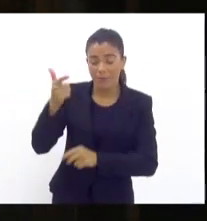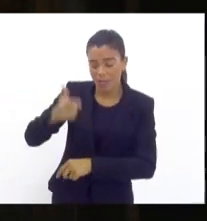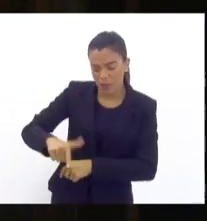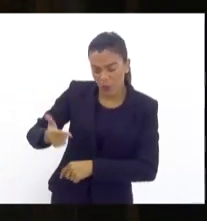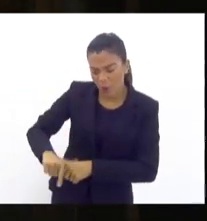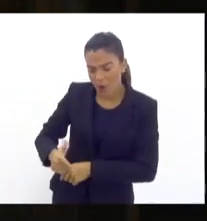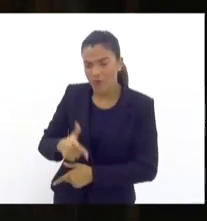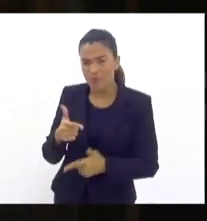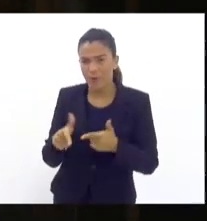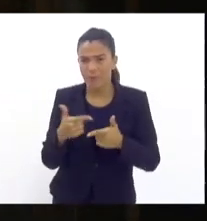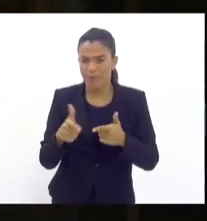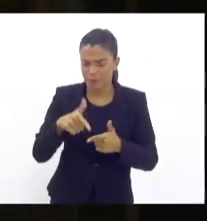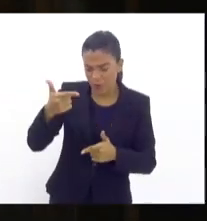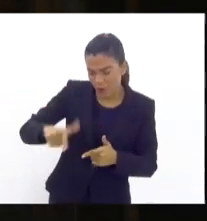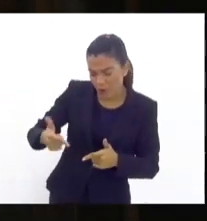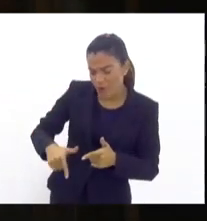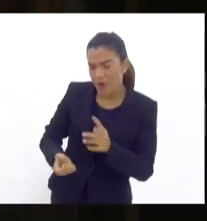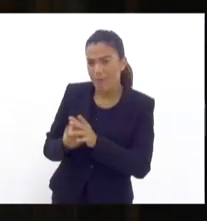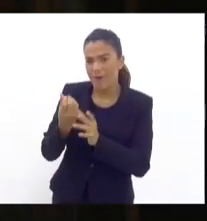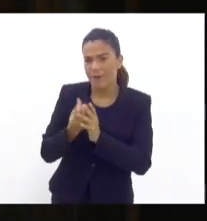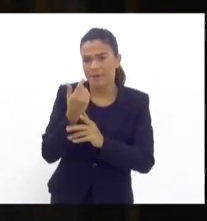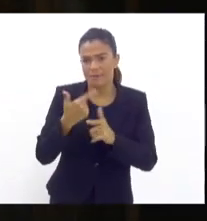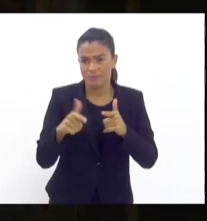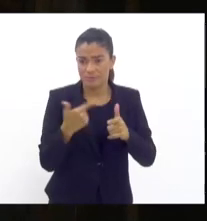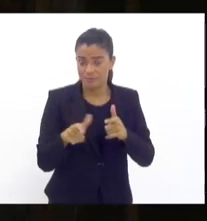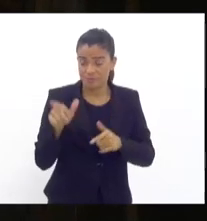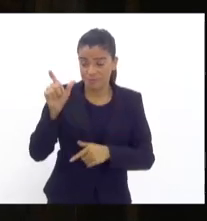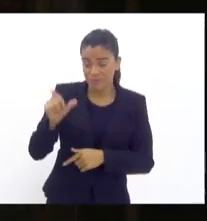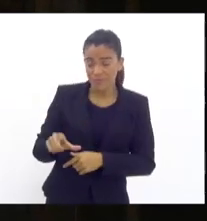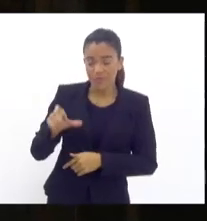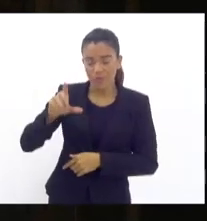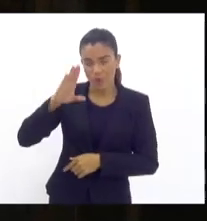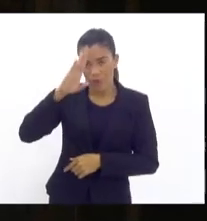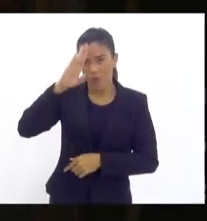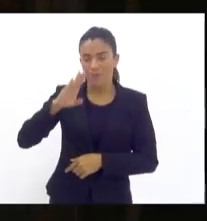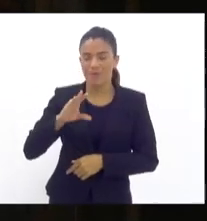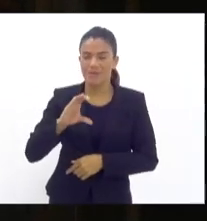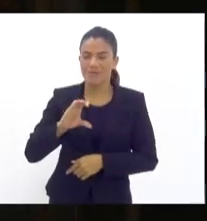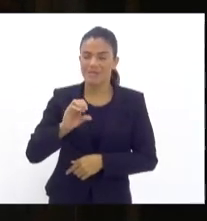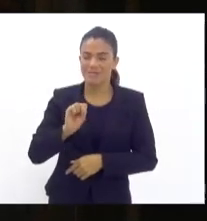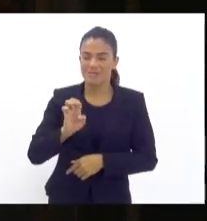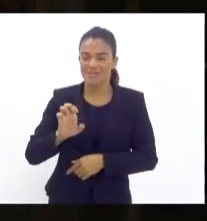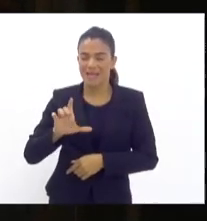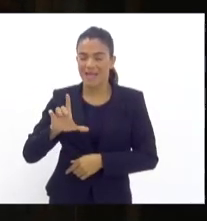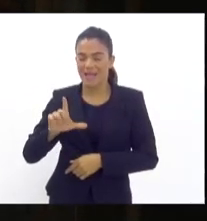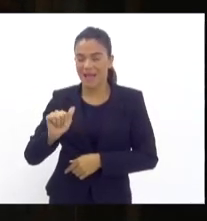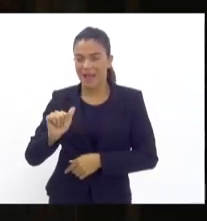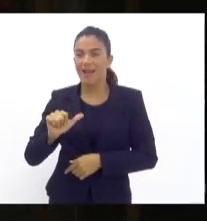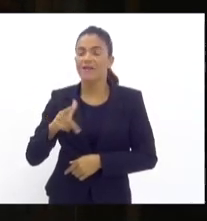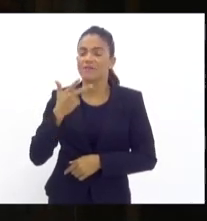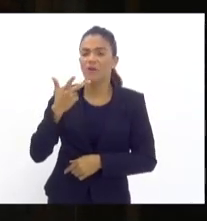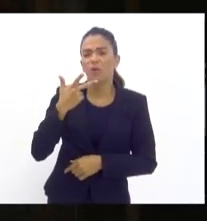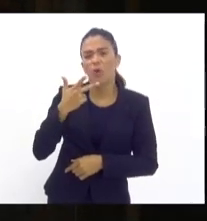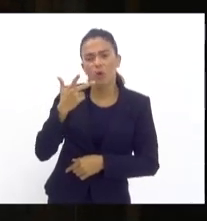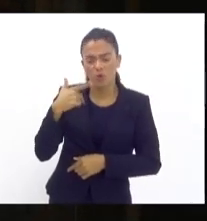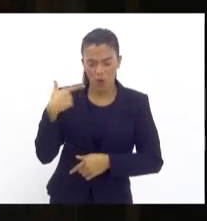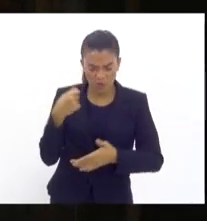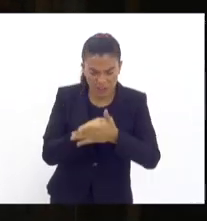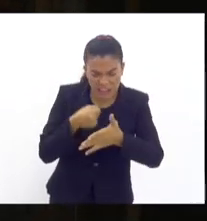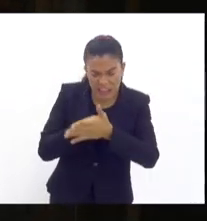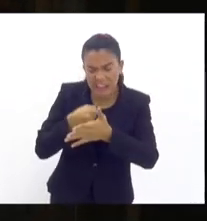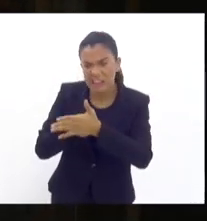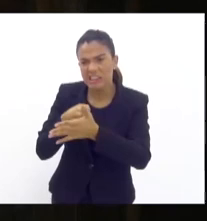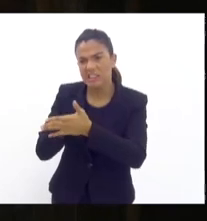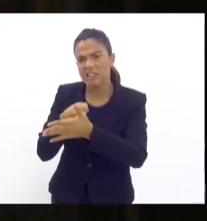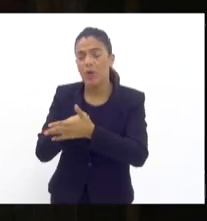que não. Não vamos, como disse aqui o coronel Segala, ficar inundados ali, nesse gelo. Nós vamos combater cada vez mais.